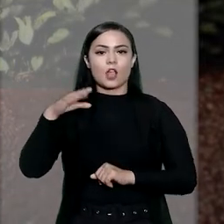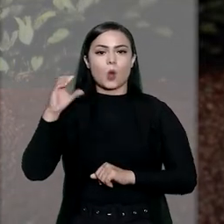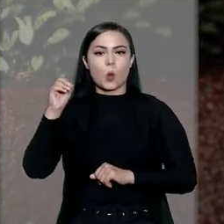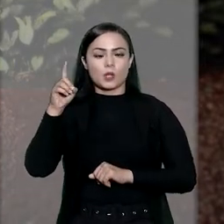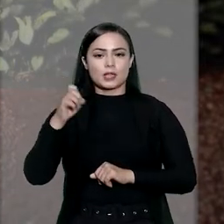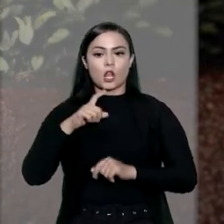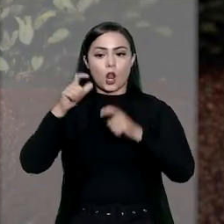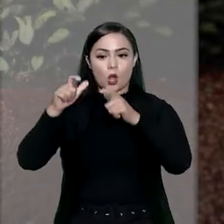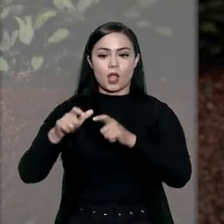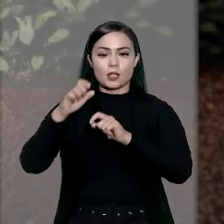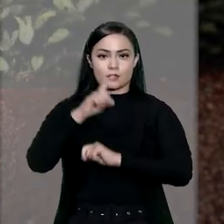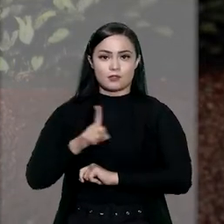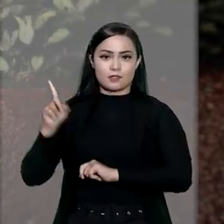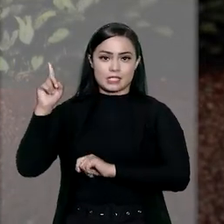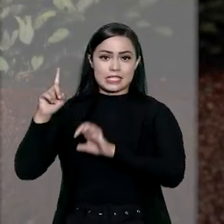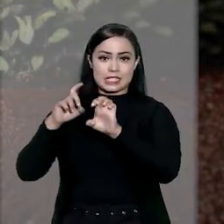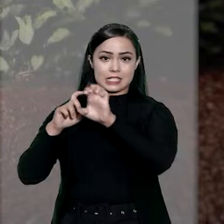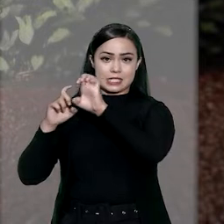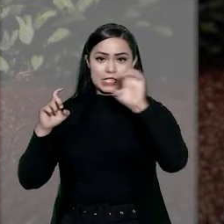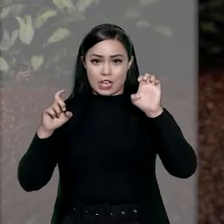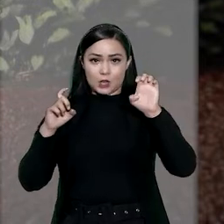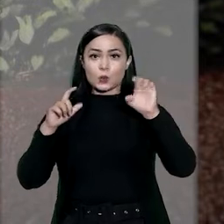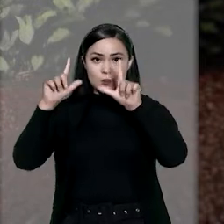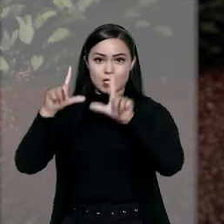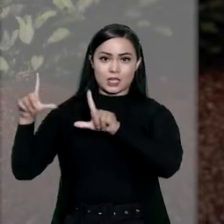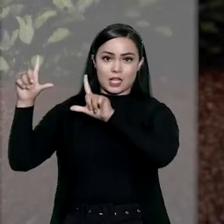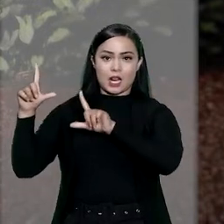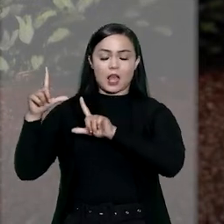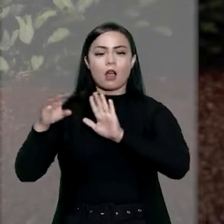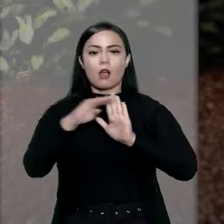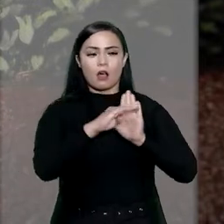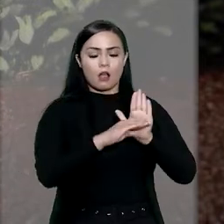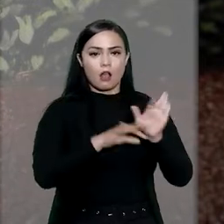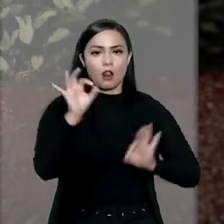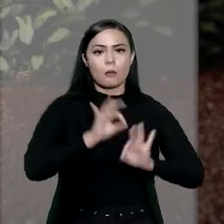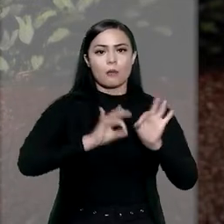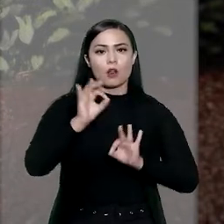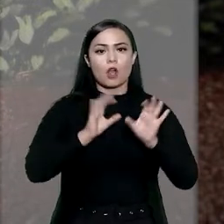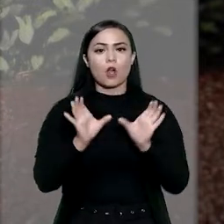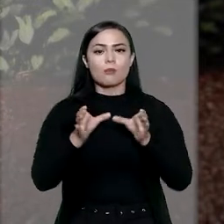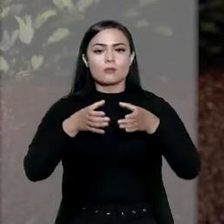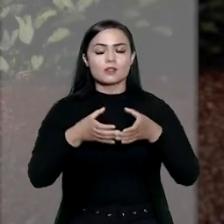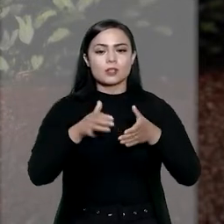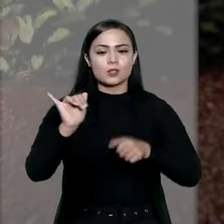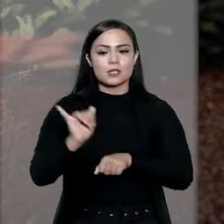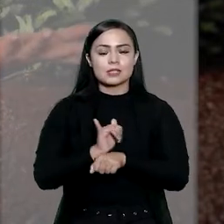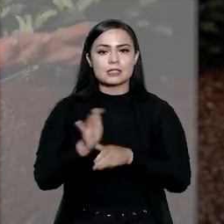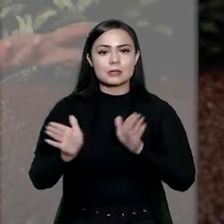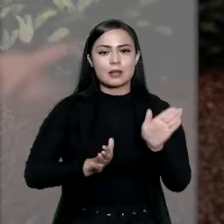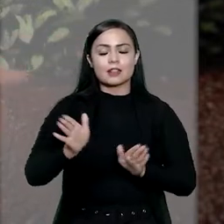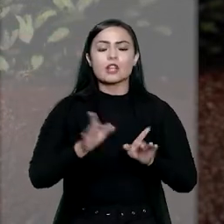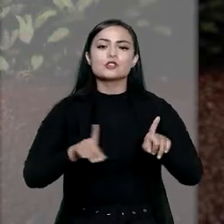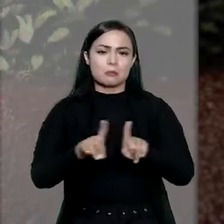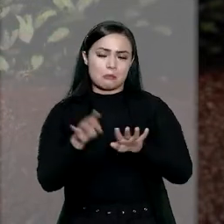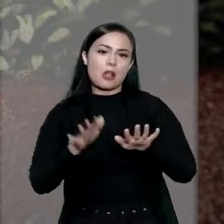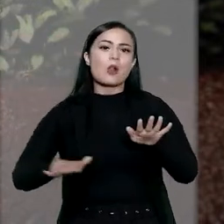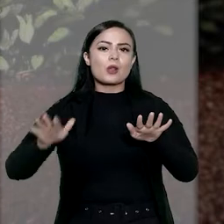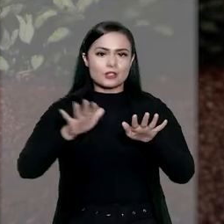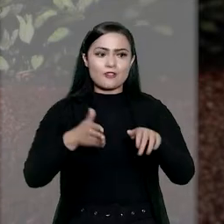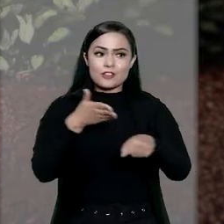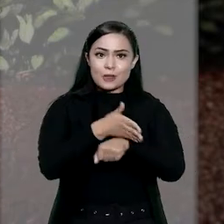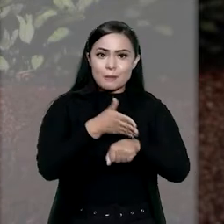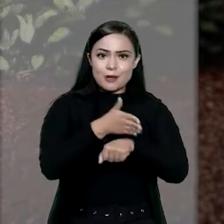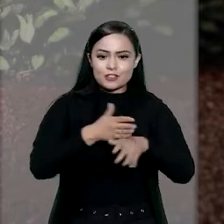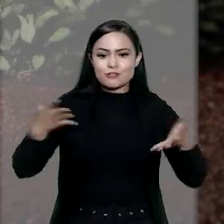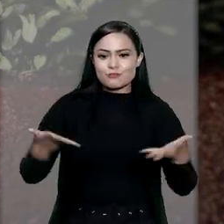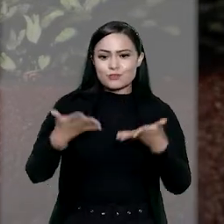localizado no canto inferior esquerdo da tela, a cartilha elaborada pela Comissão de Acessibilidade e Inclusão. Faça